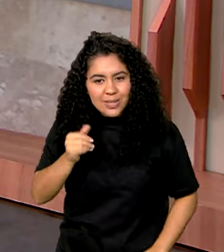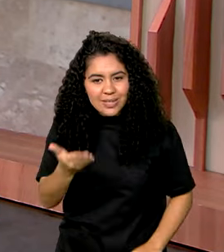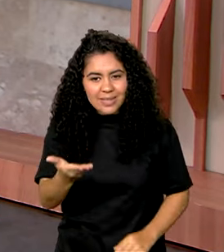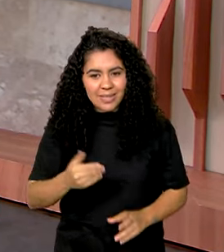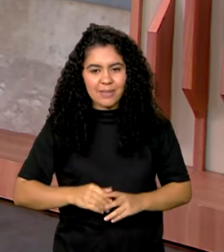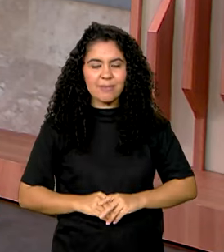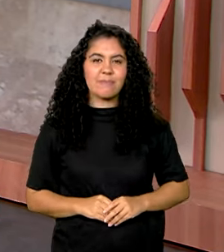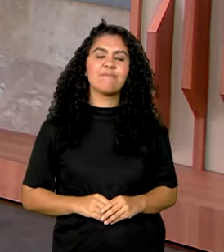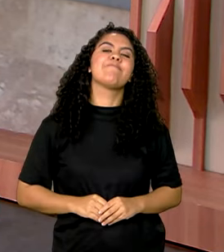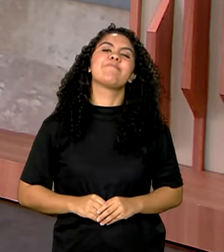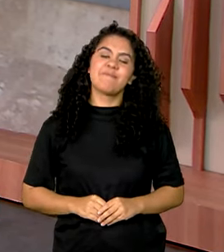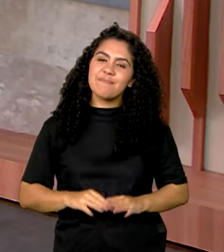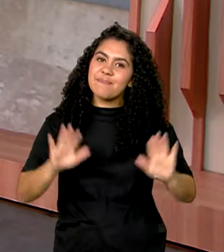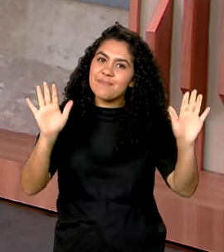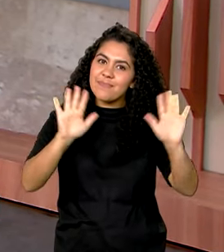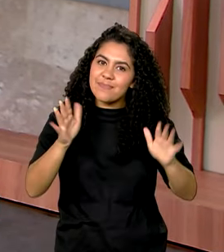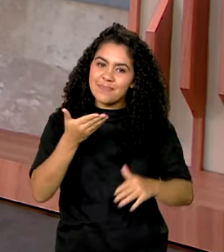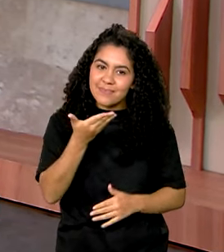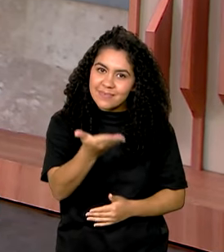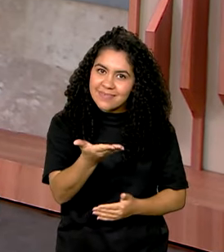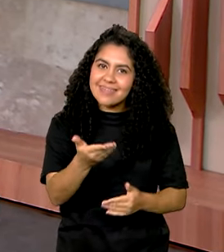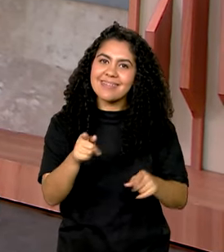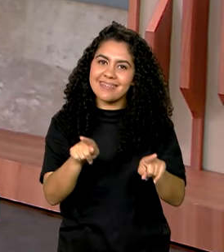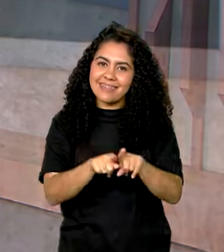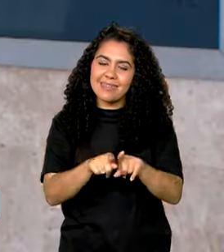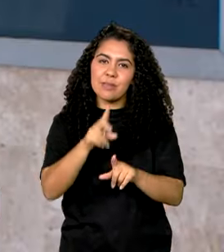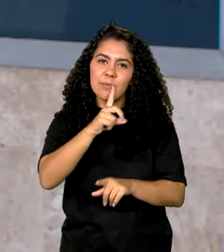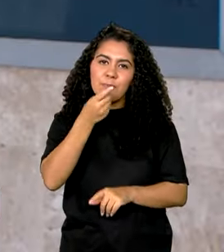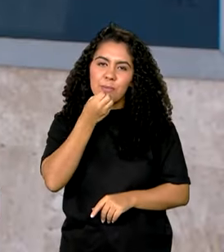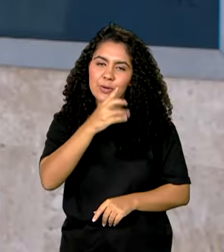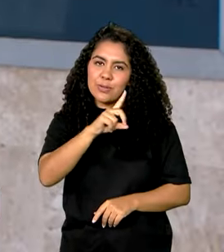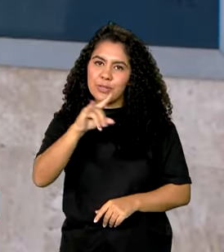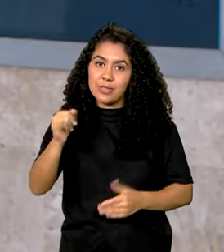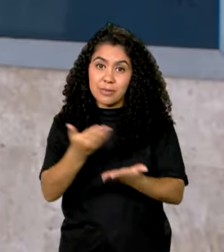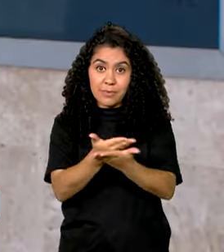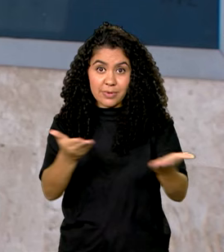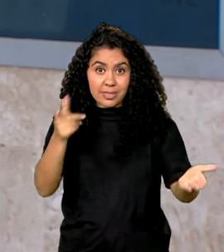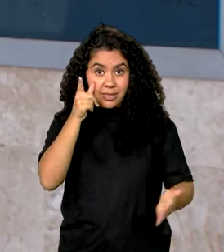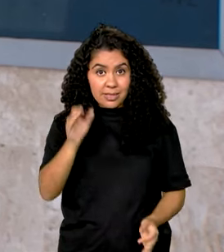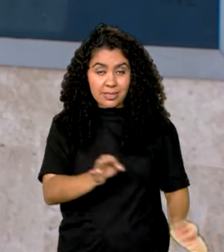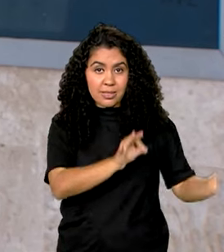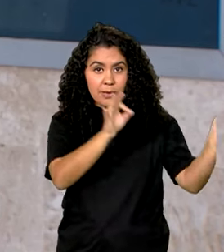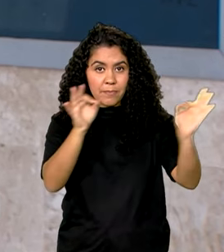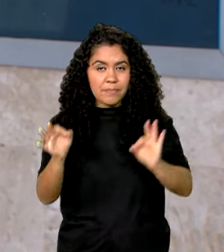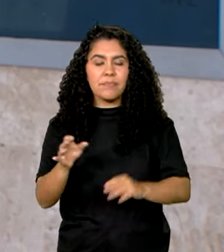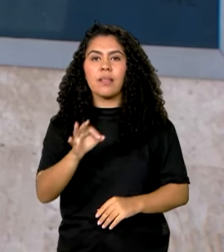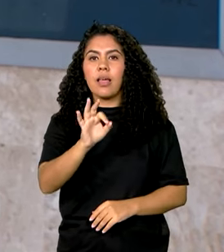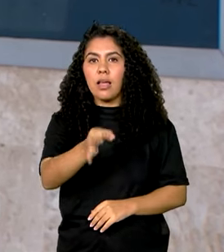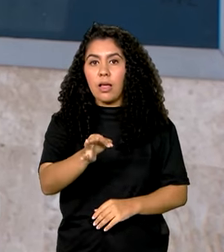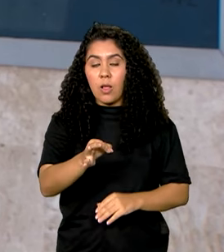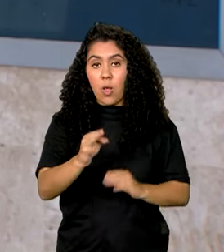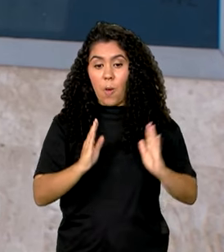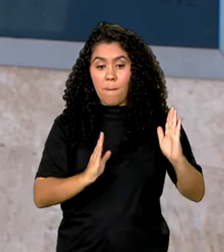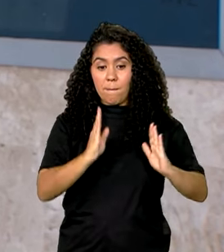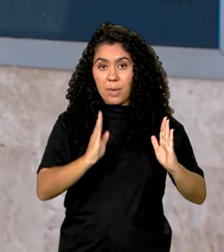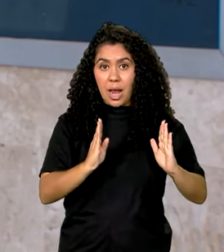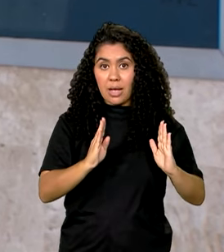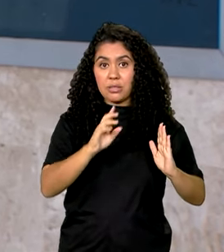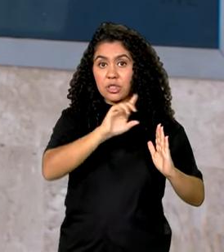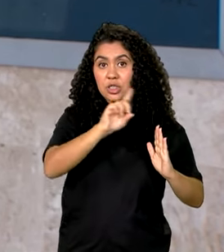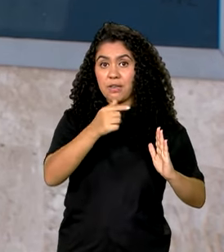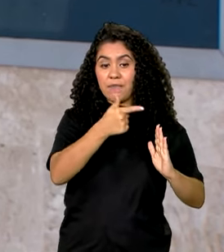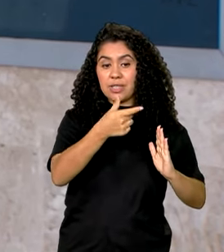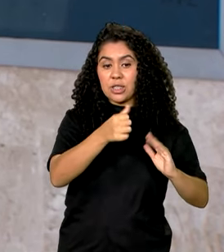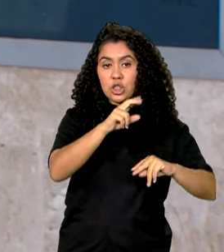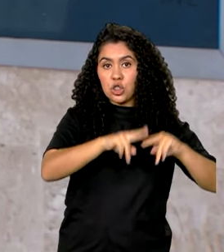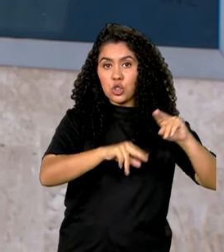Oi, Renata. Bom dia para você também, bom dia para você que nos acompanha. É isso, o prazo que tinha terminado no dia 26 de junho